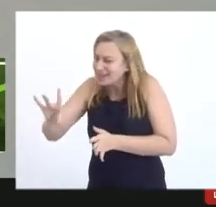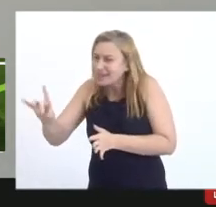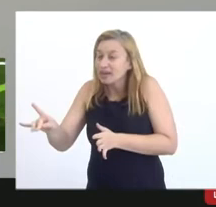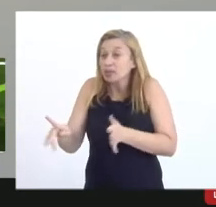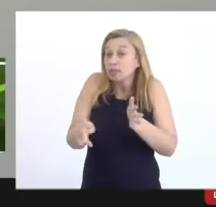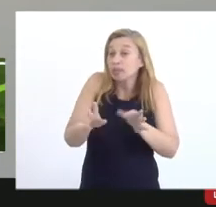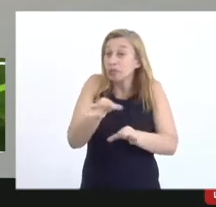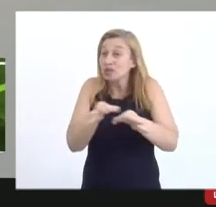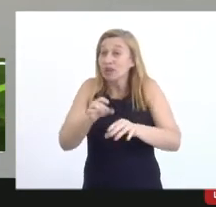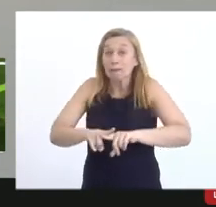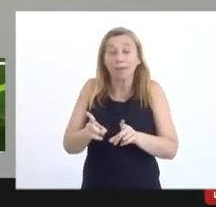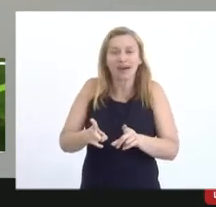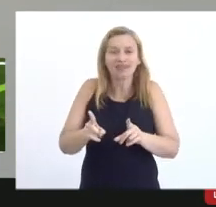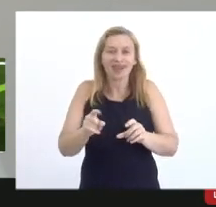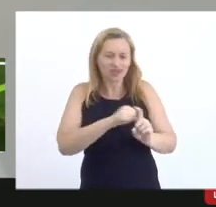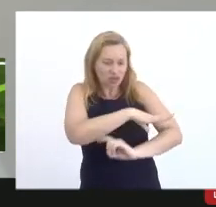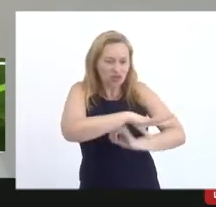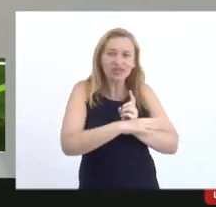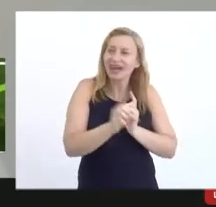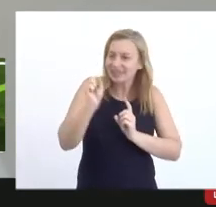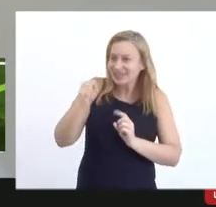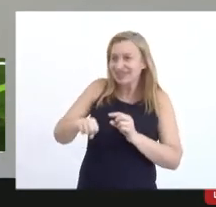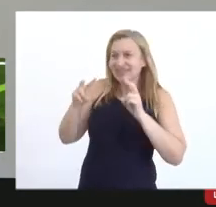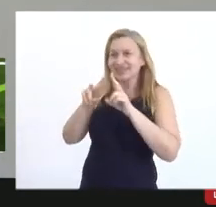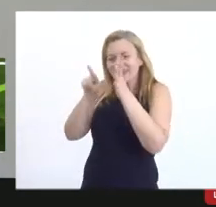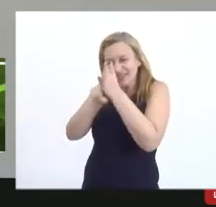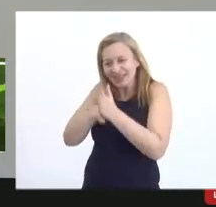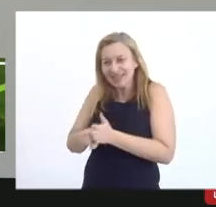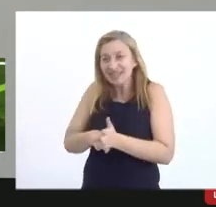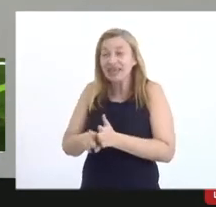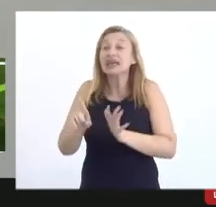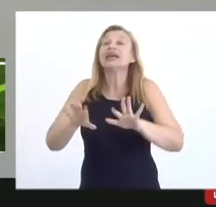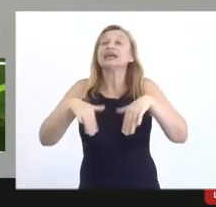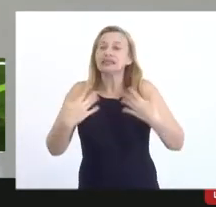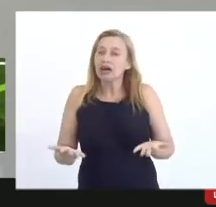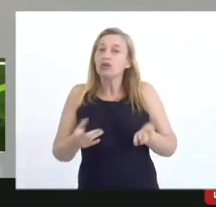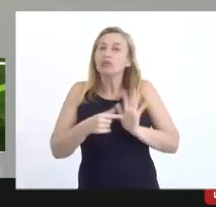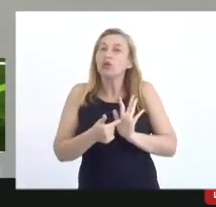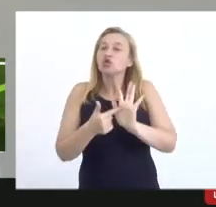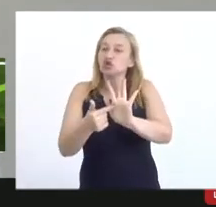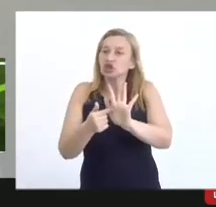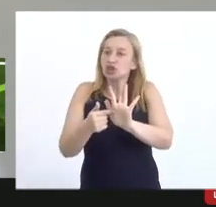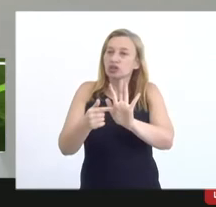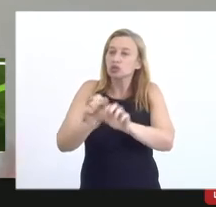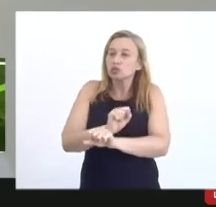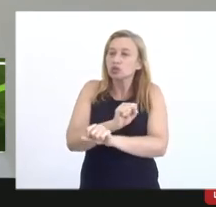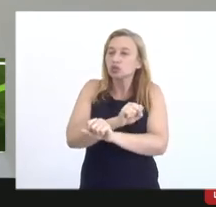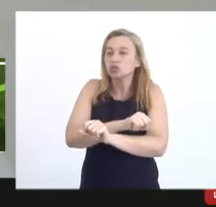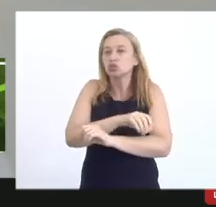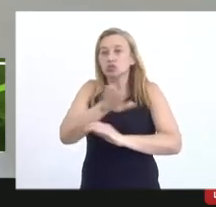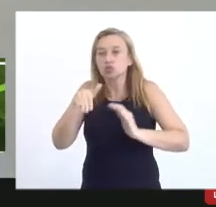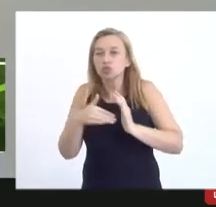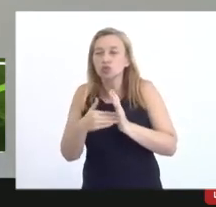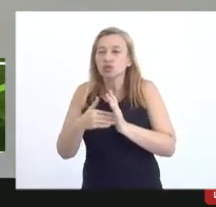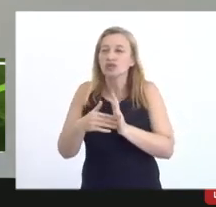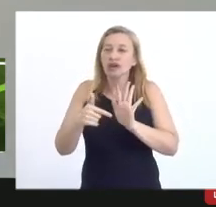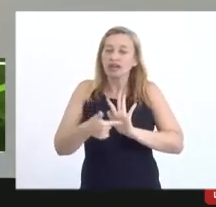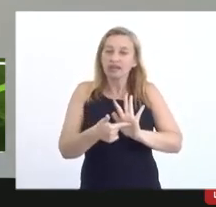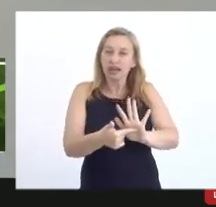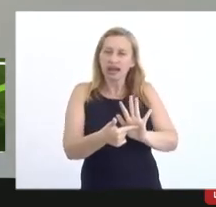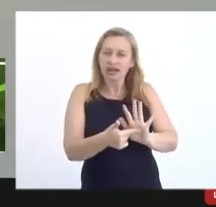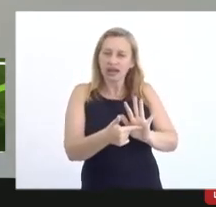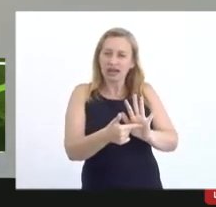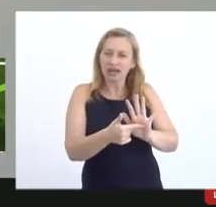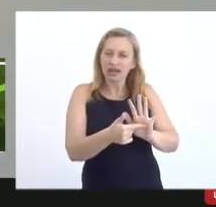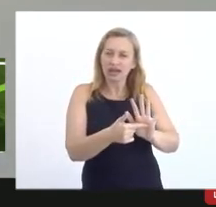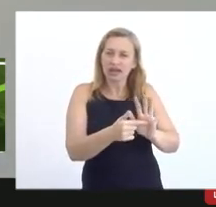sociedade analisa então isso estando disponível ele vai estar disponível tanto para a seleção da Secretaria que vai ter os seus critérios